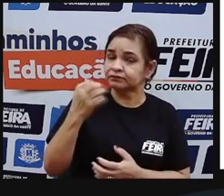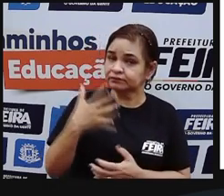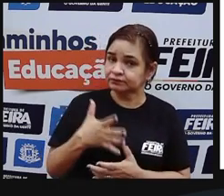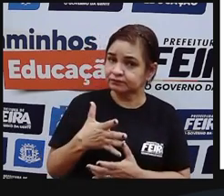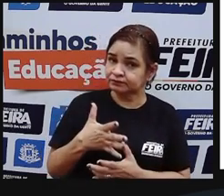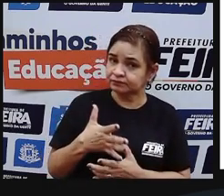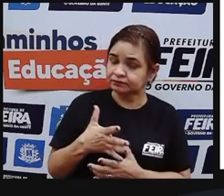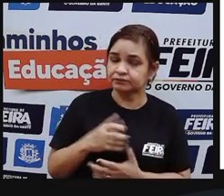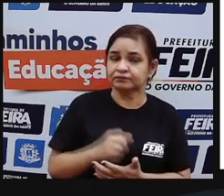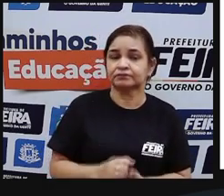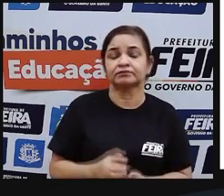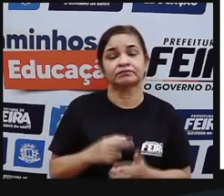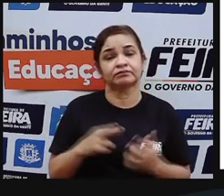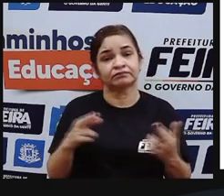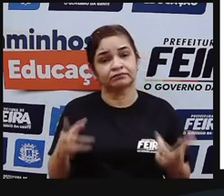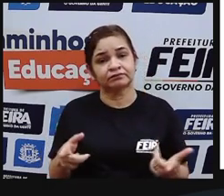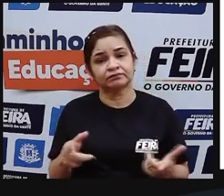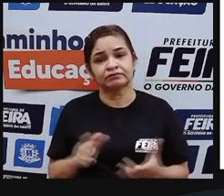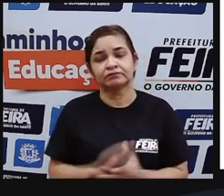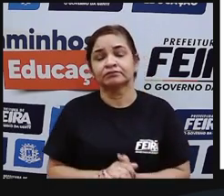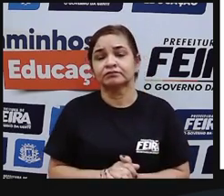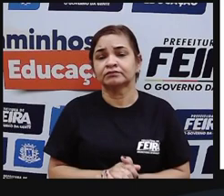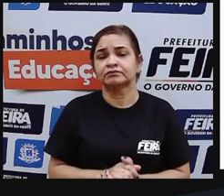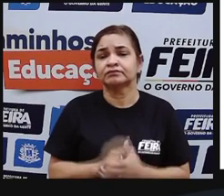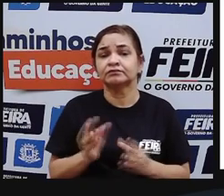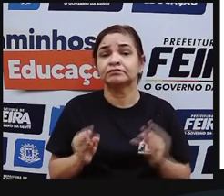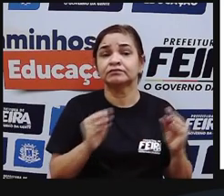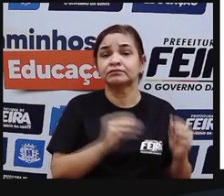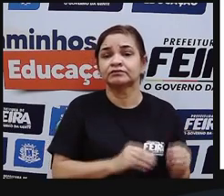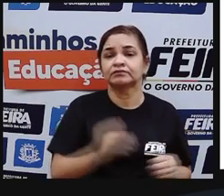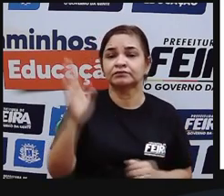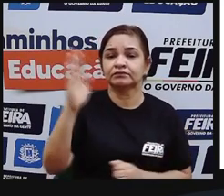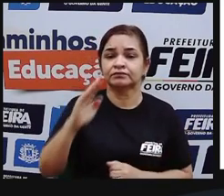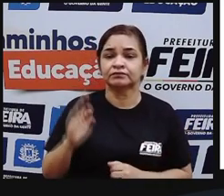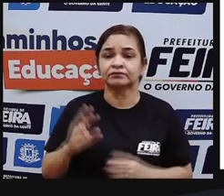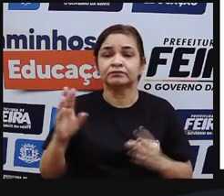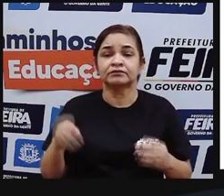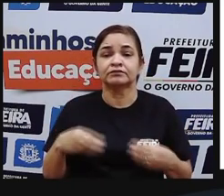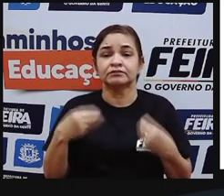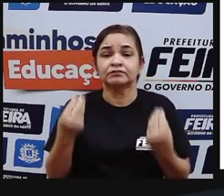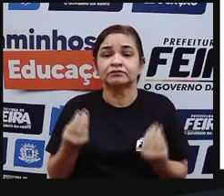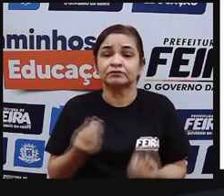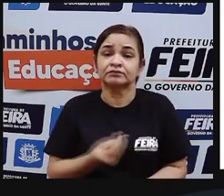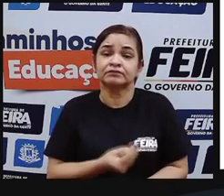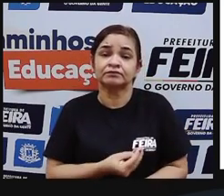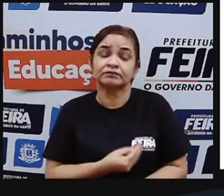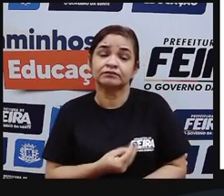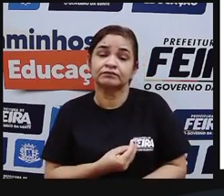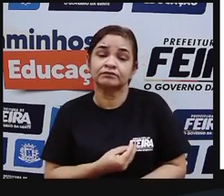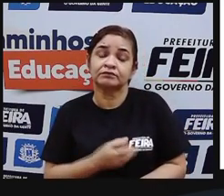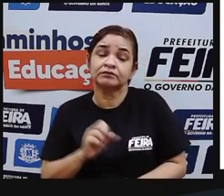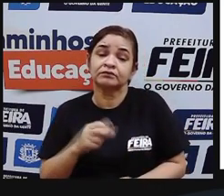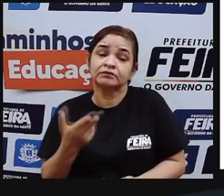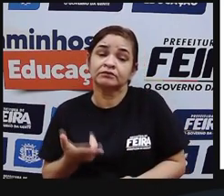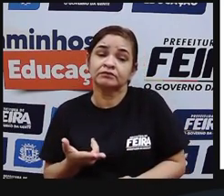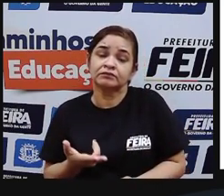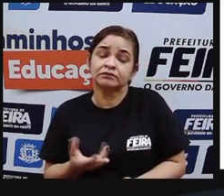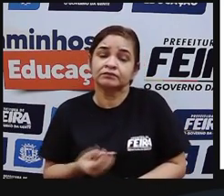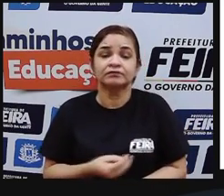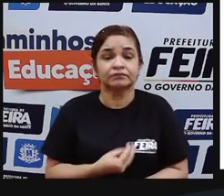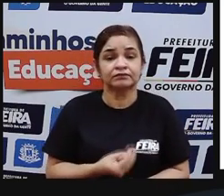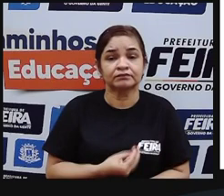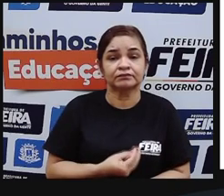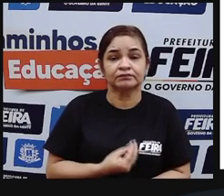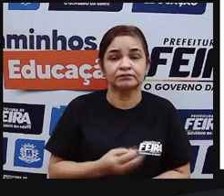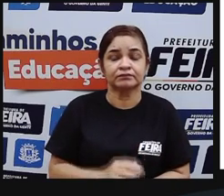diferentes. E fora do Brasil? Como será que eles viviam, viveram, melhor dizendo, ou ainda